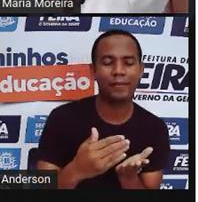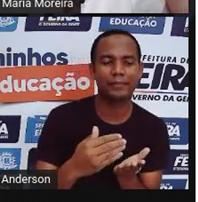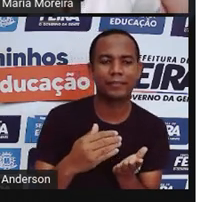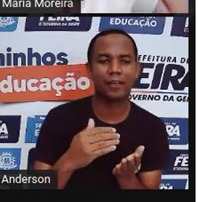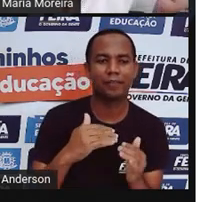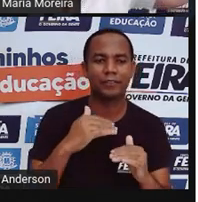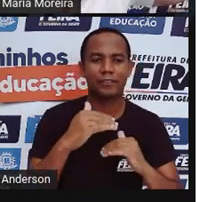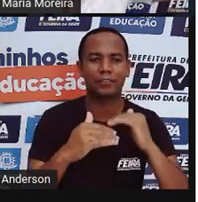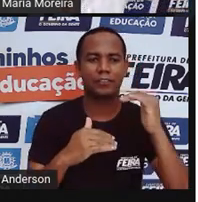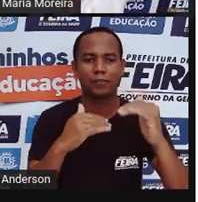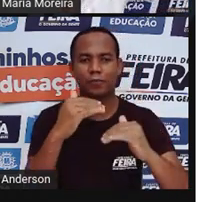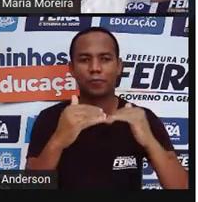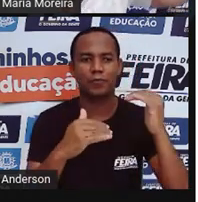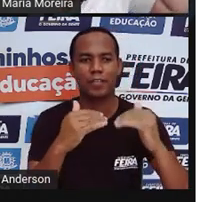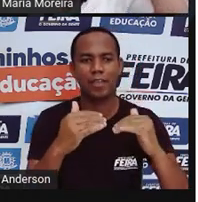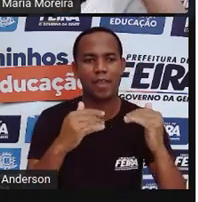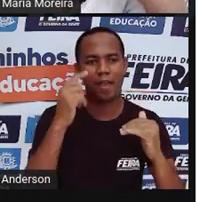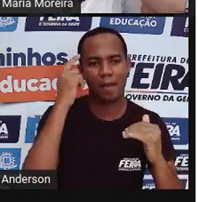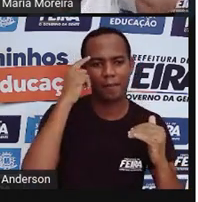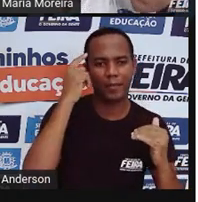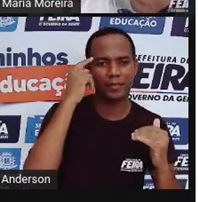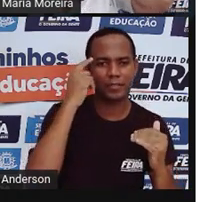mais e mais as pessoas começam a